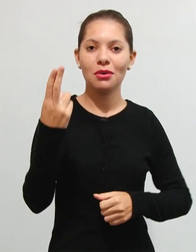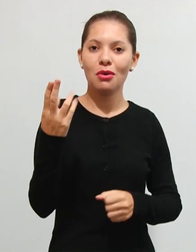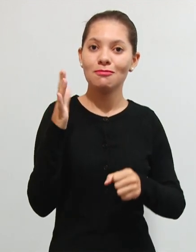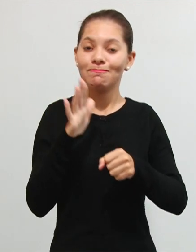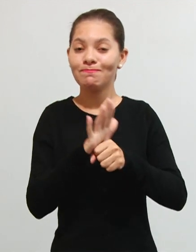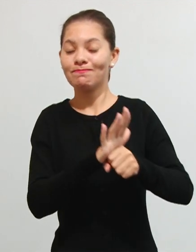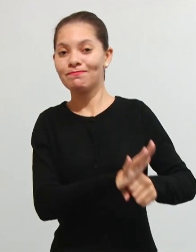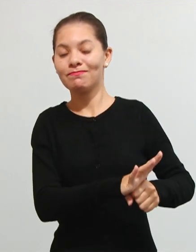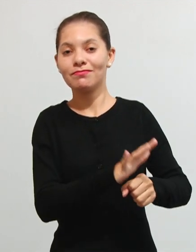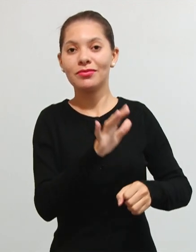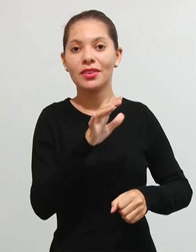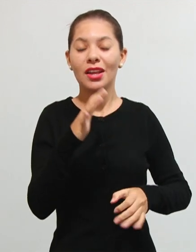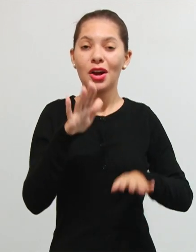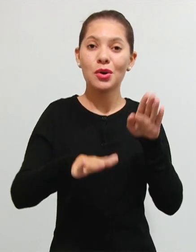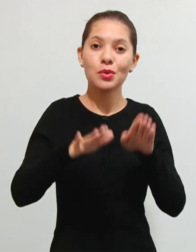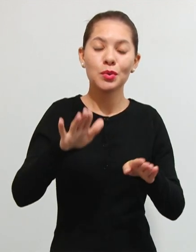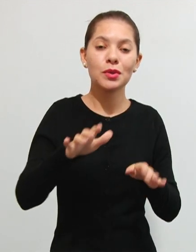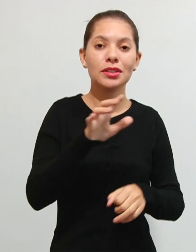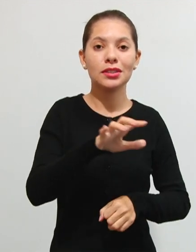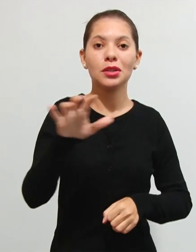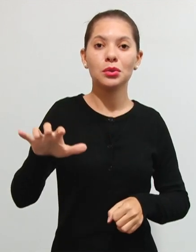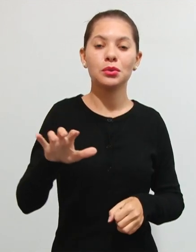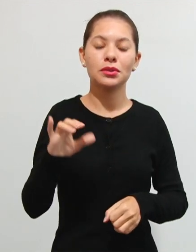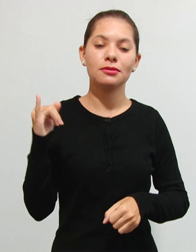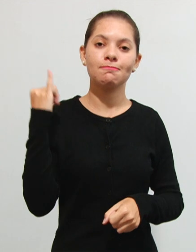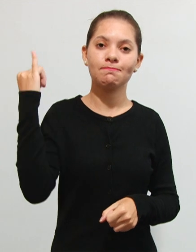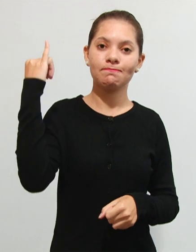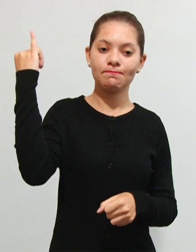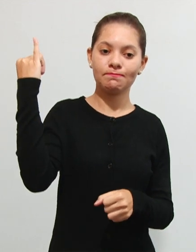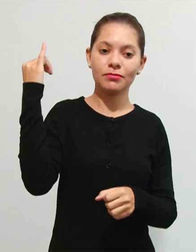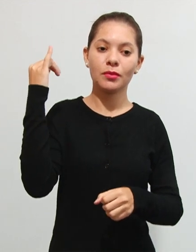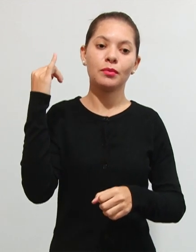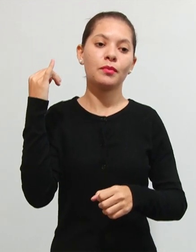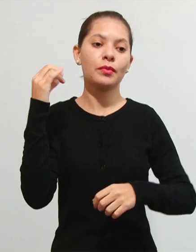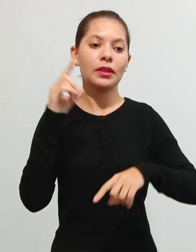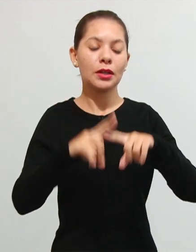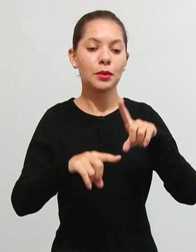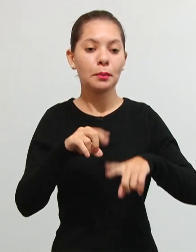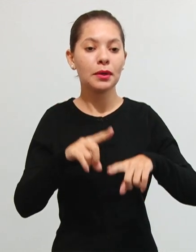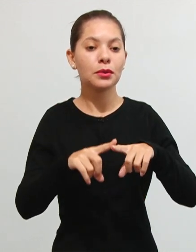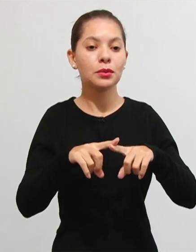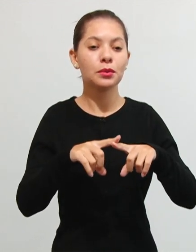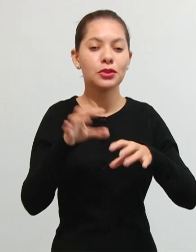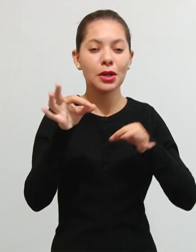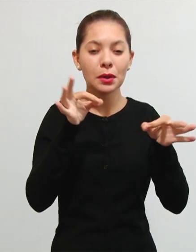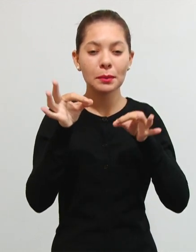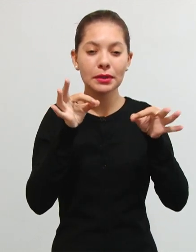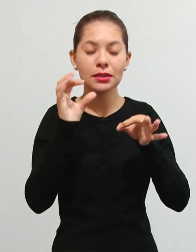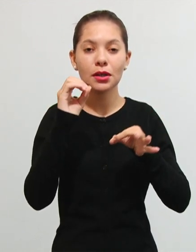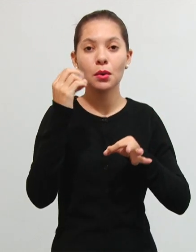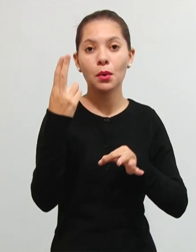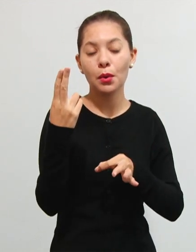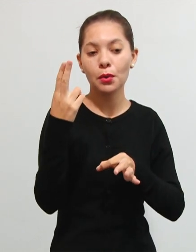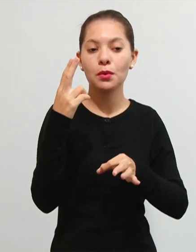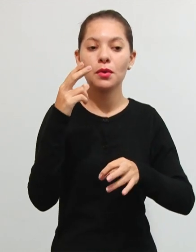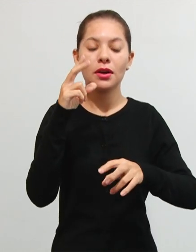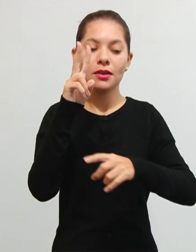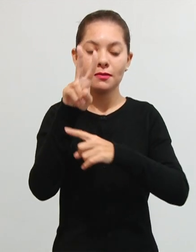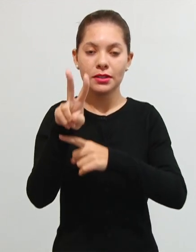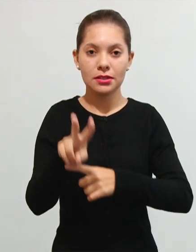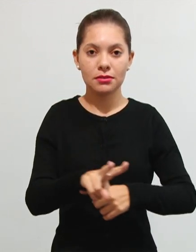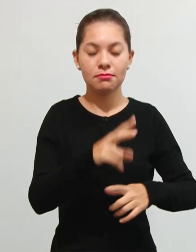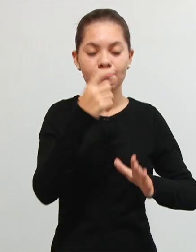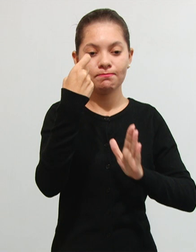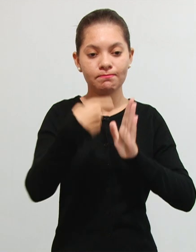nacional por meio de instrumentos de regulamentação e da fiscalização dos tributos tá então entre as